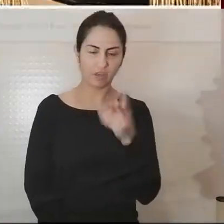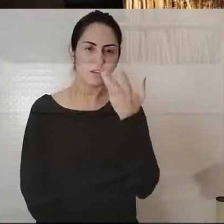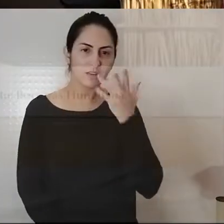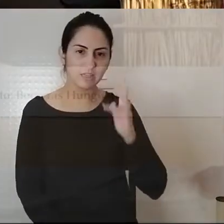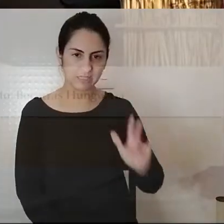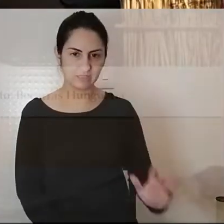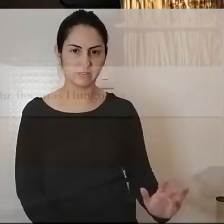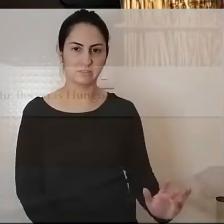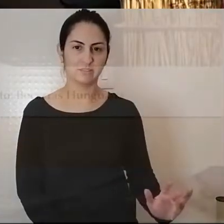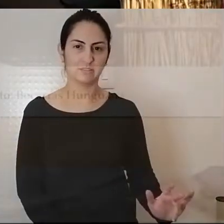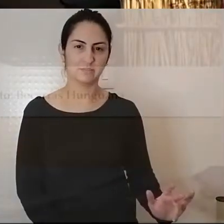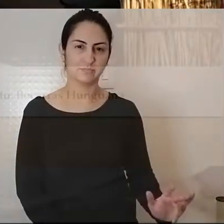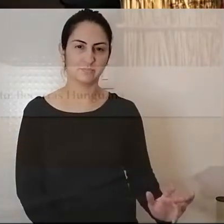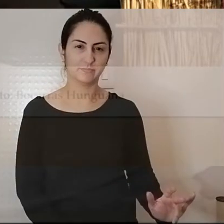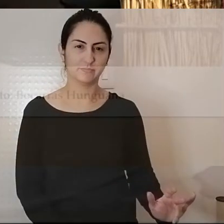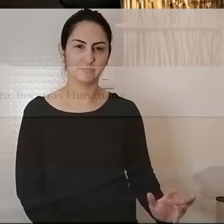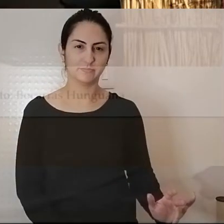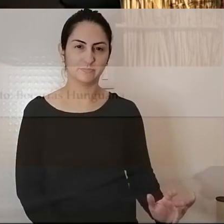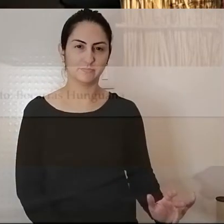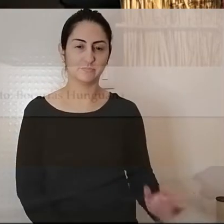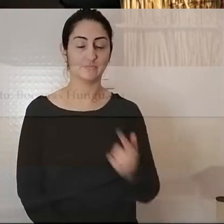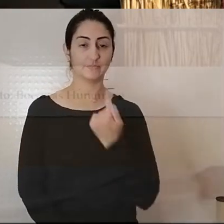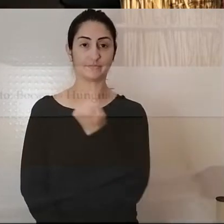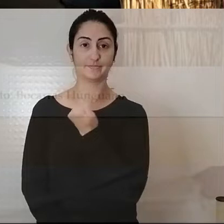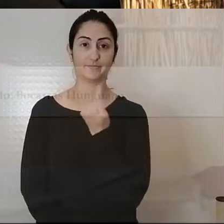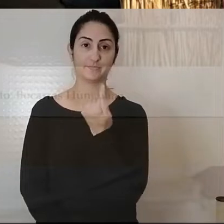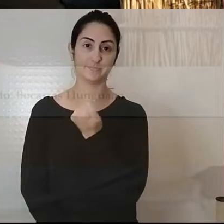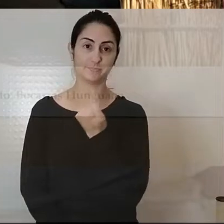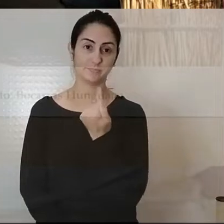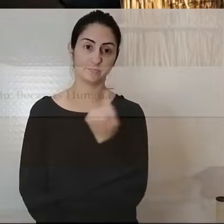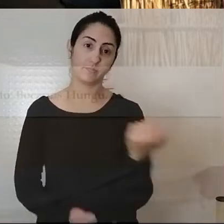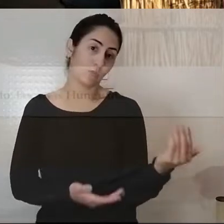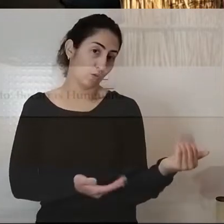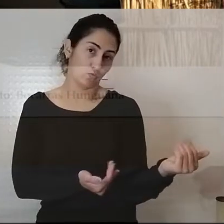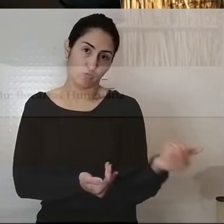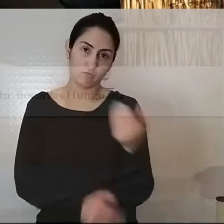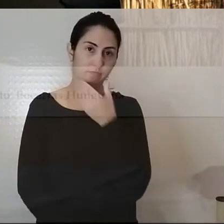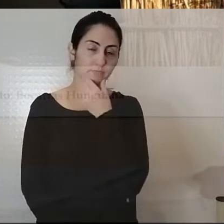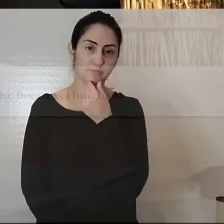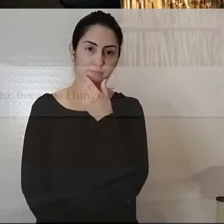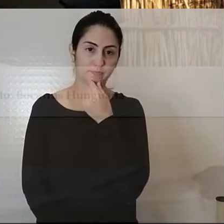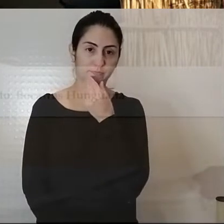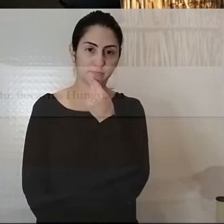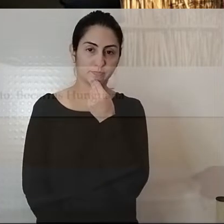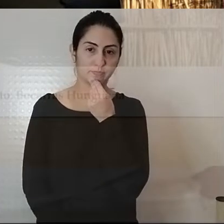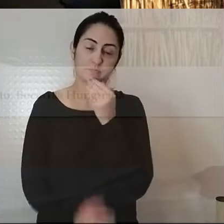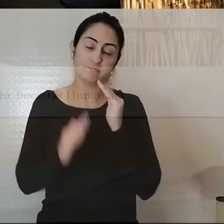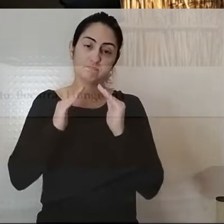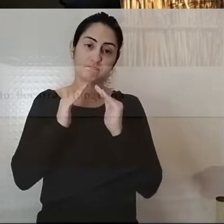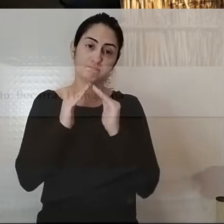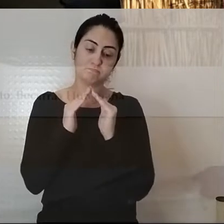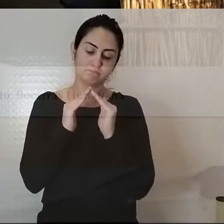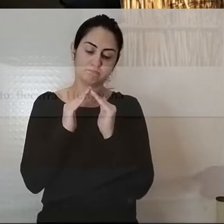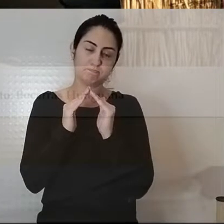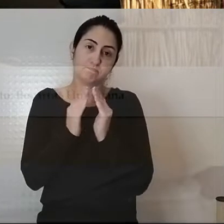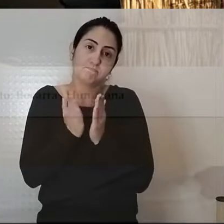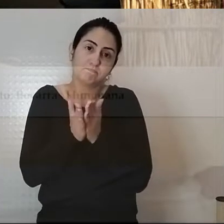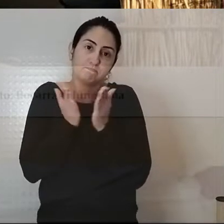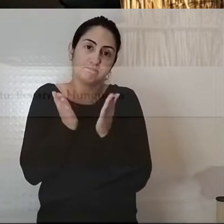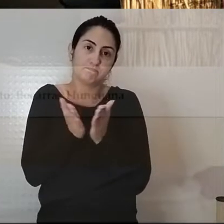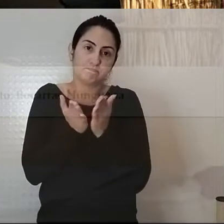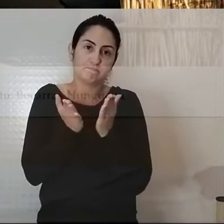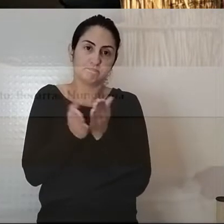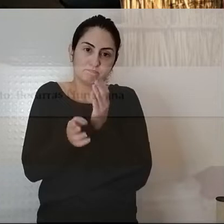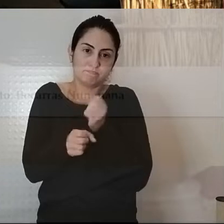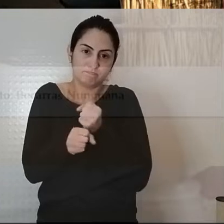deslocada em Pemba, um jovem rapaz, numa casa precária e construída,